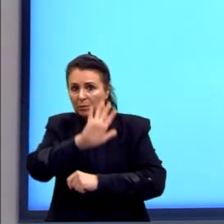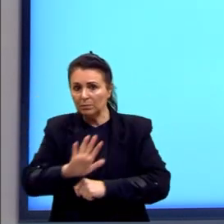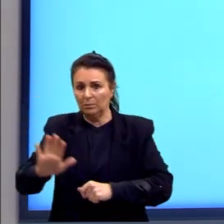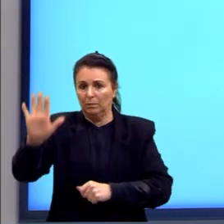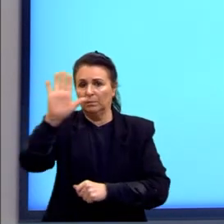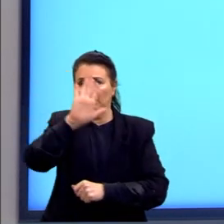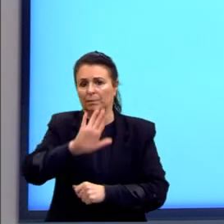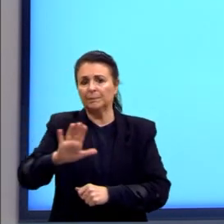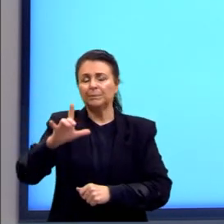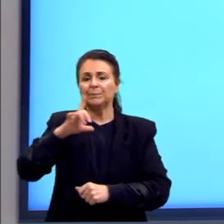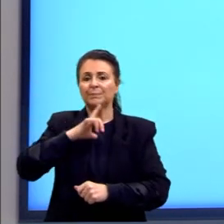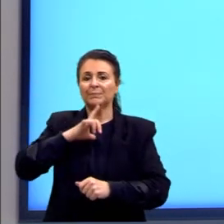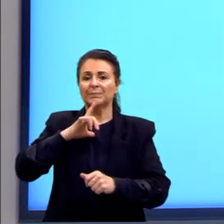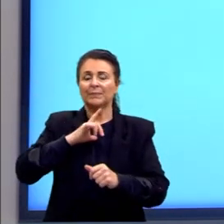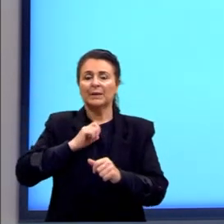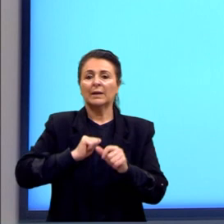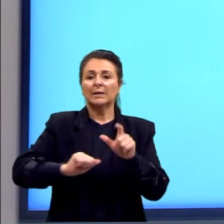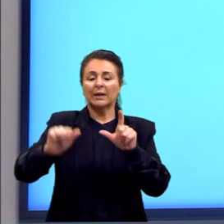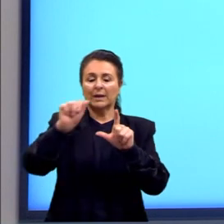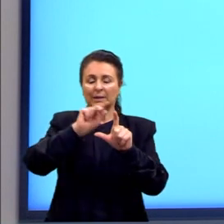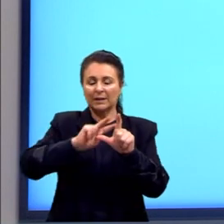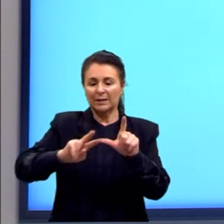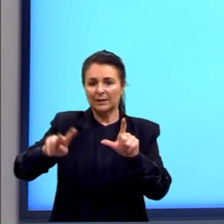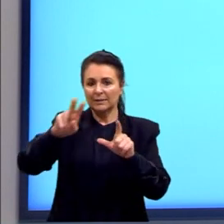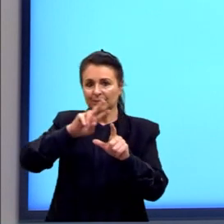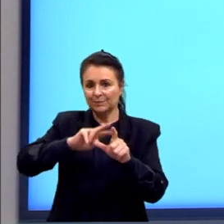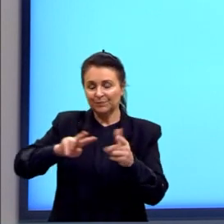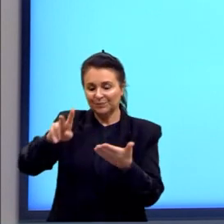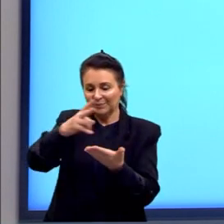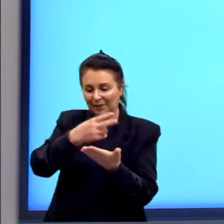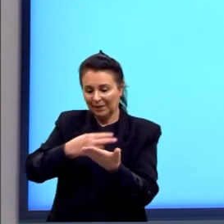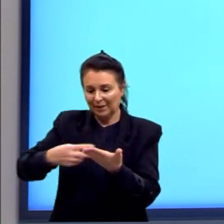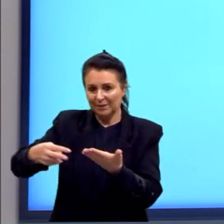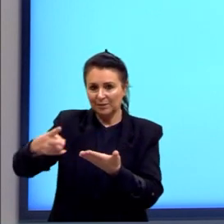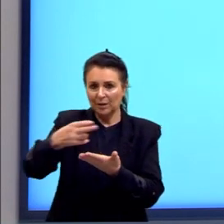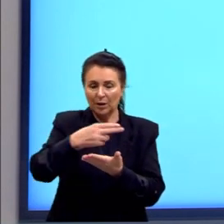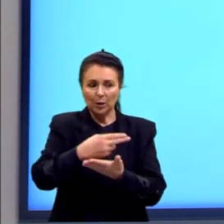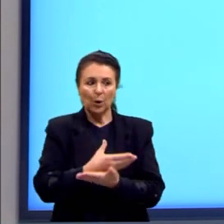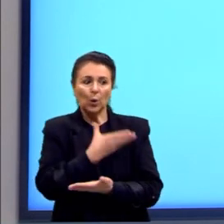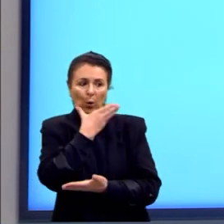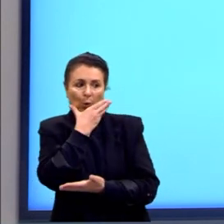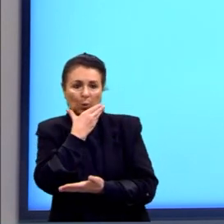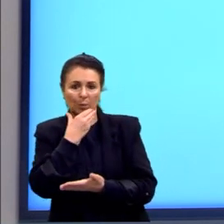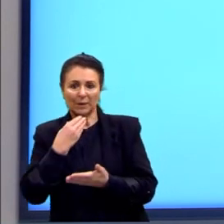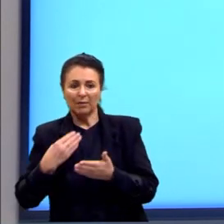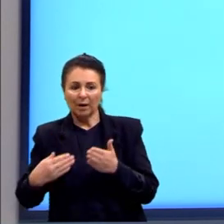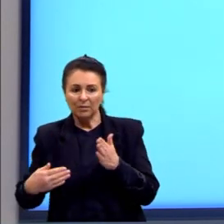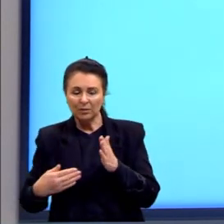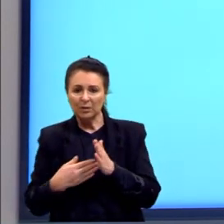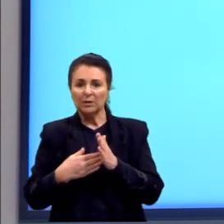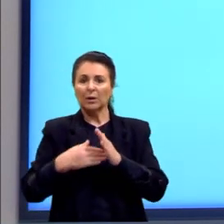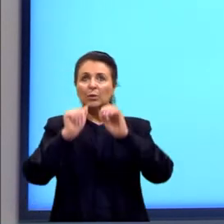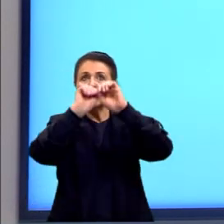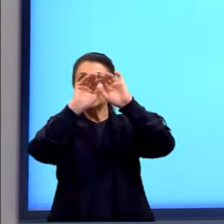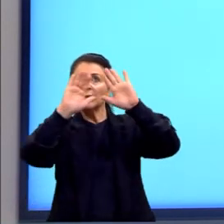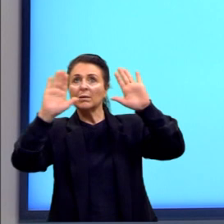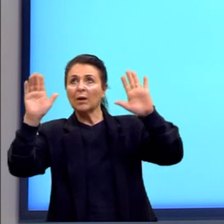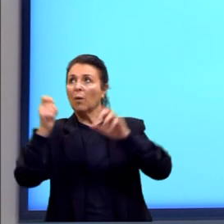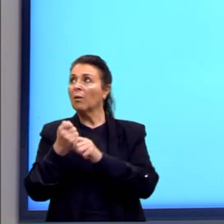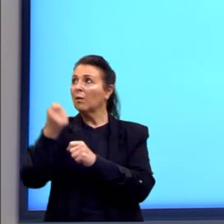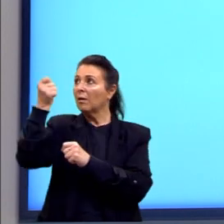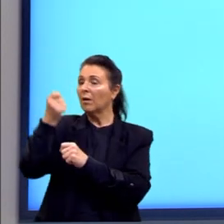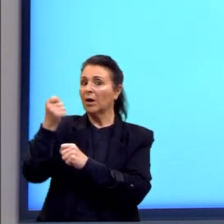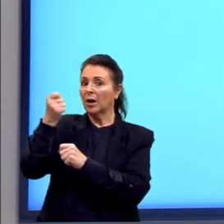daí aqui a gente tem nessa charge o moço chegando no céu com seu guarda-chuvinha. E o São